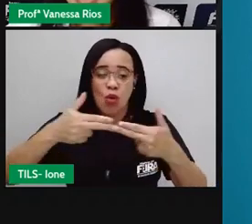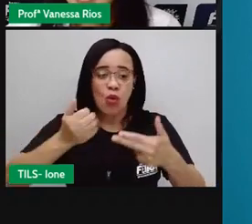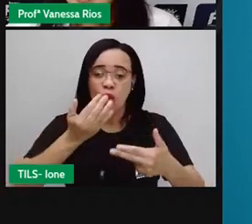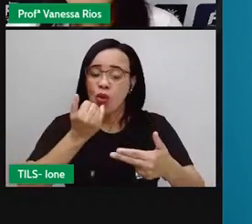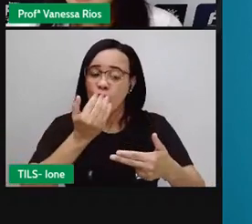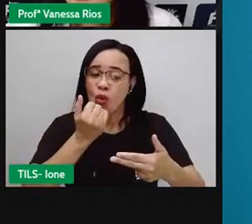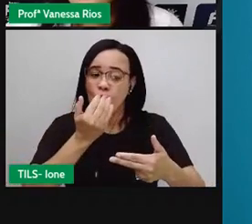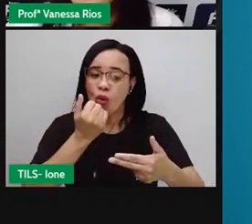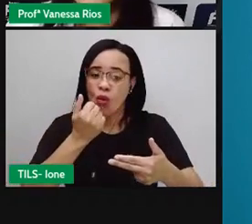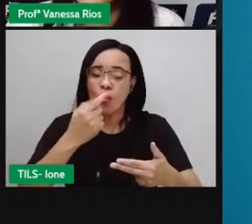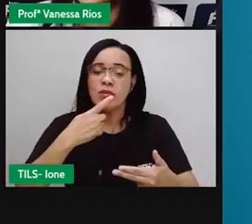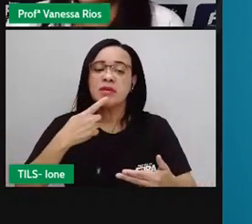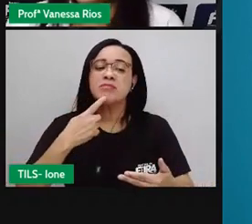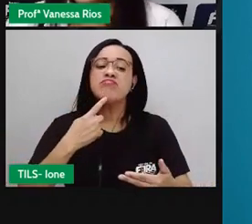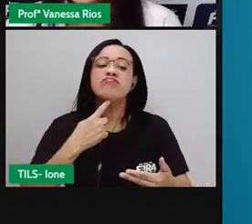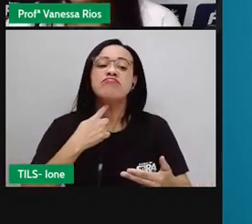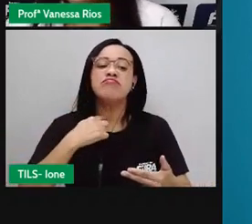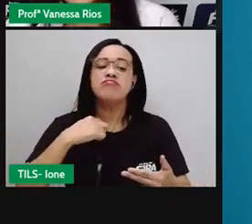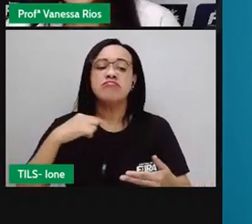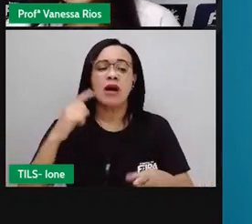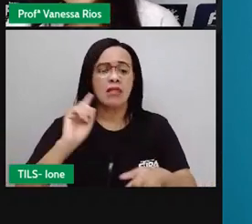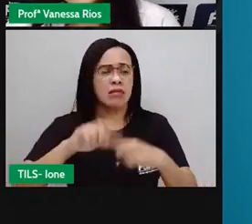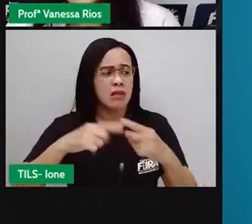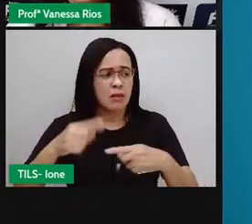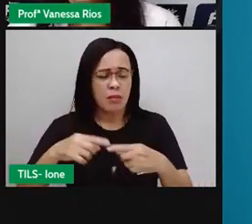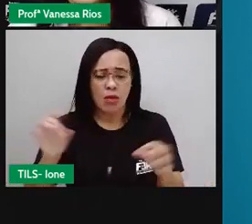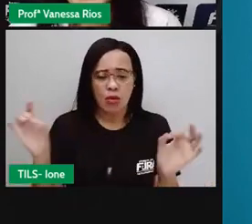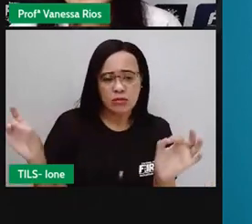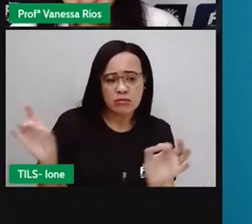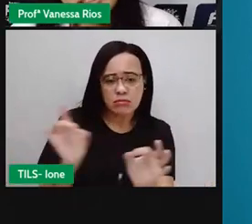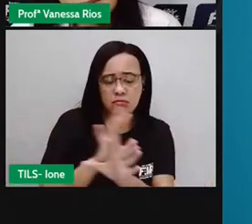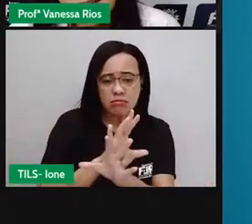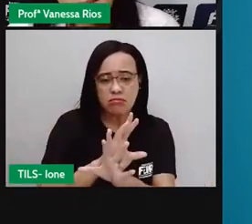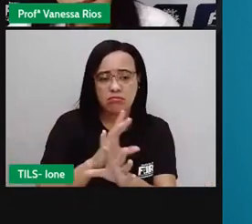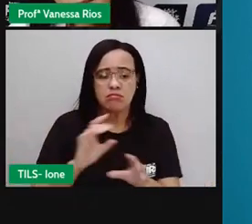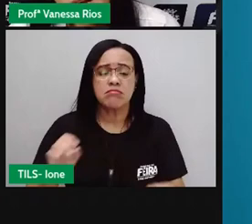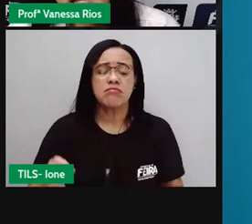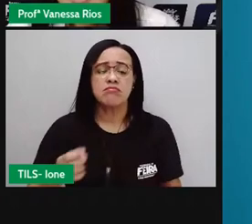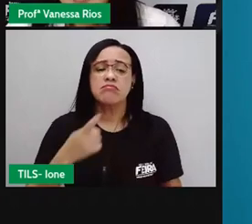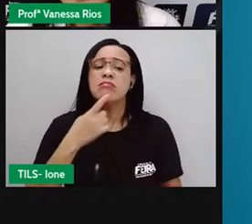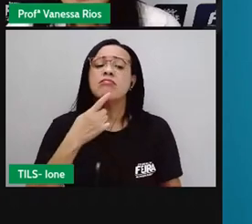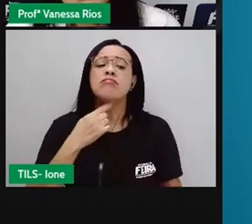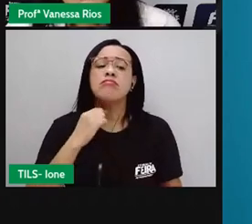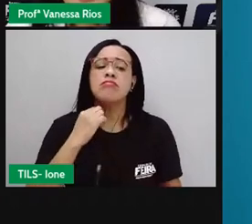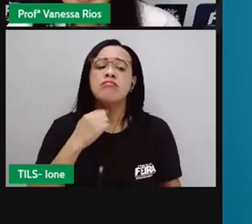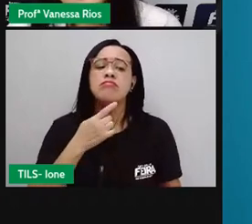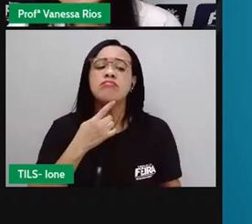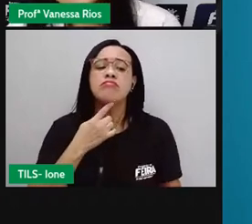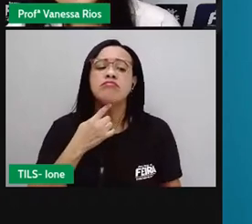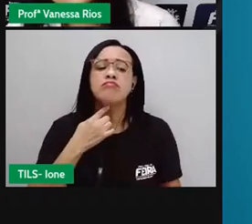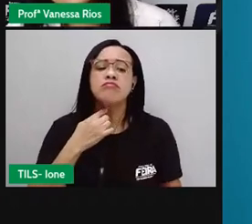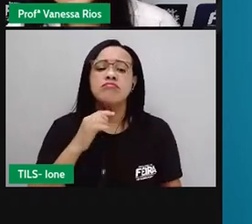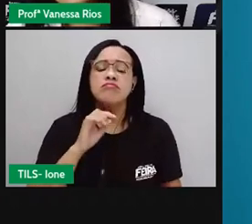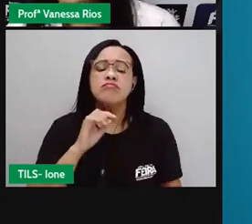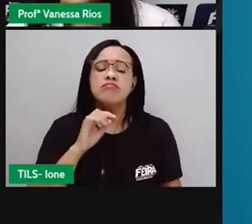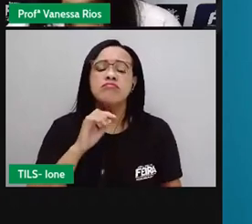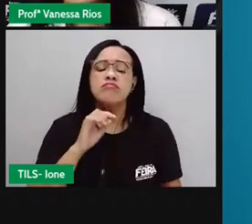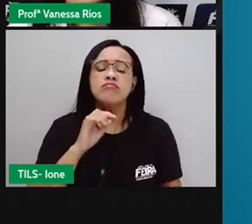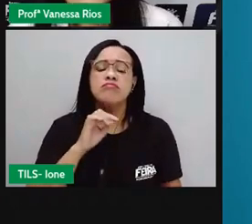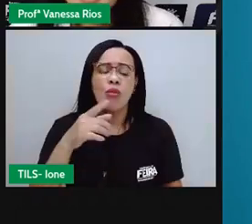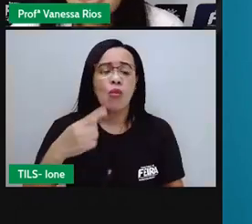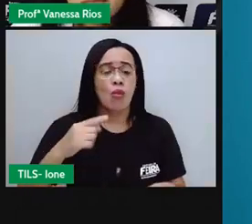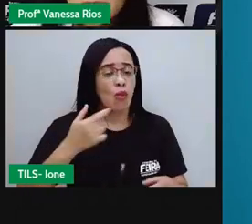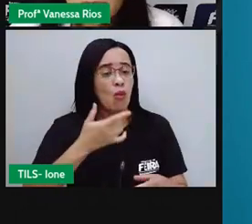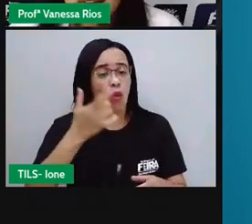alimentar. Mas depois que ele vai, né? Que ele sai da nossa boca, o alimento ele segue um